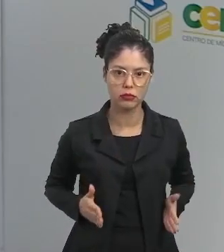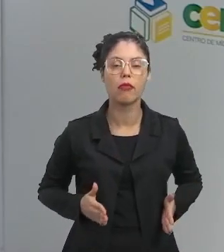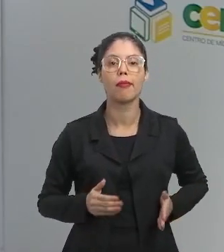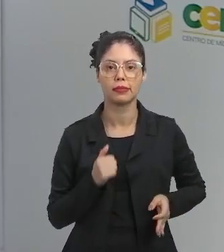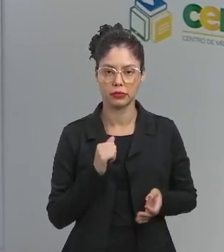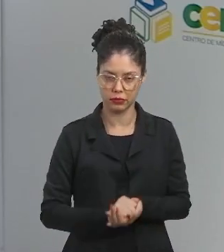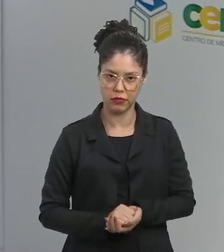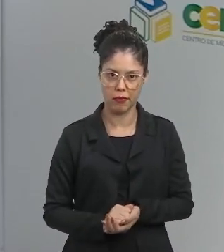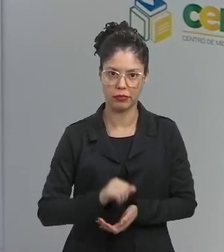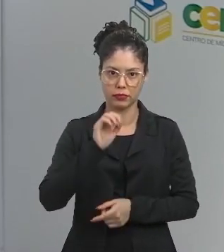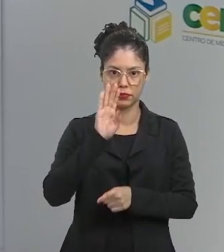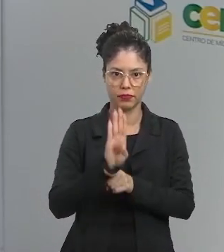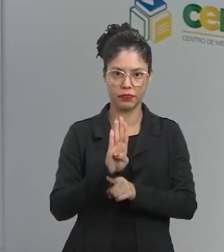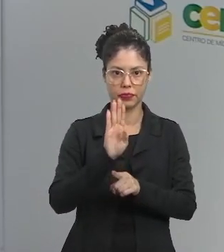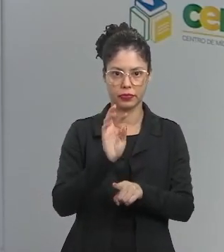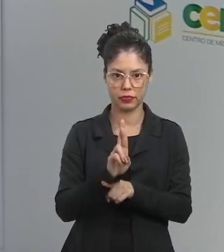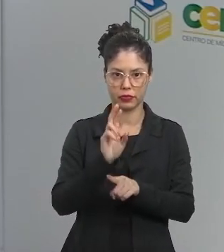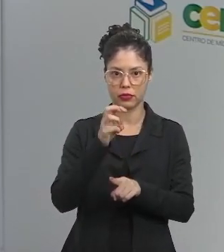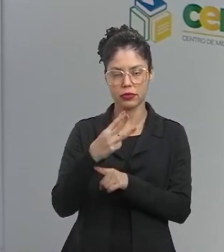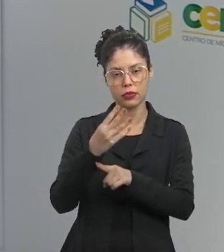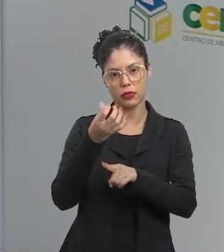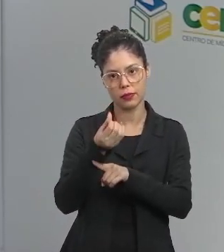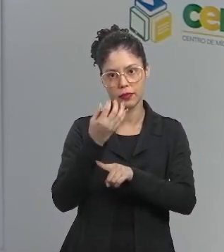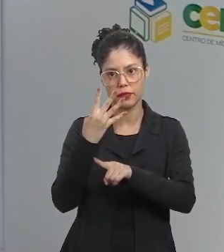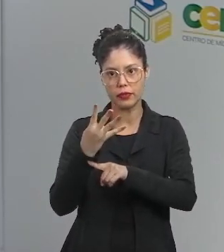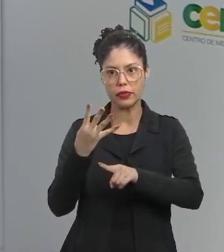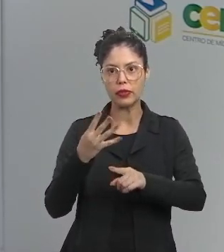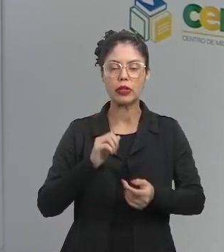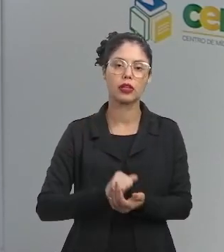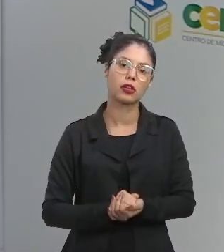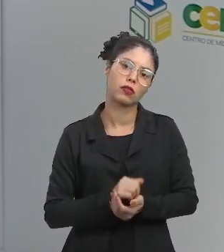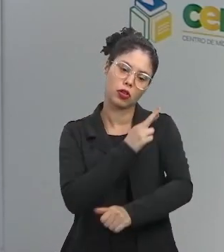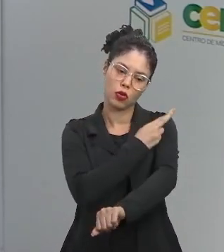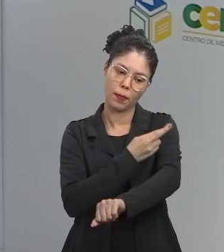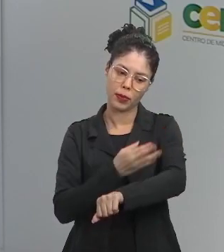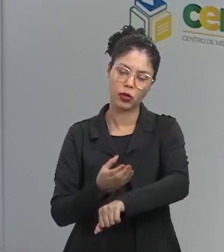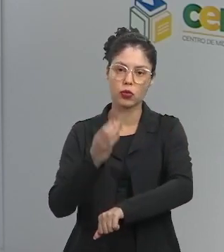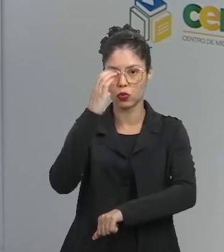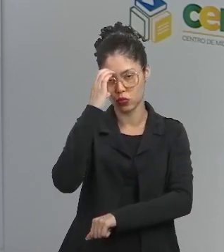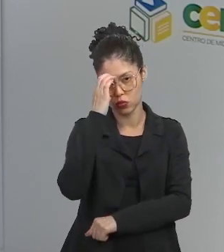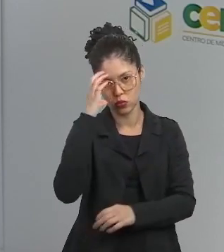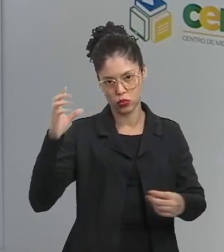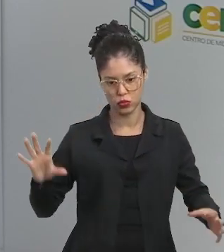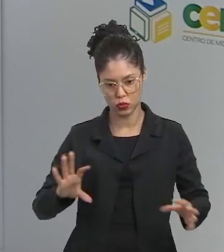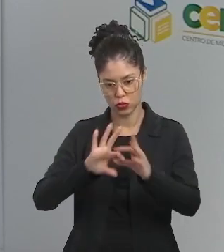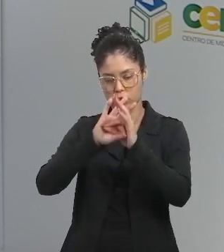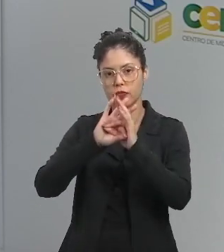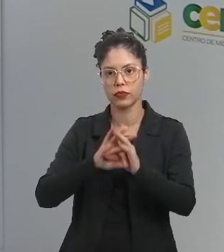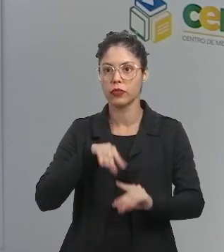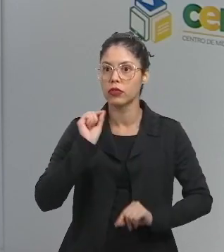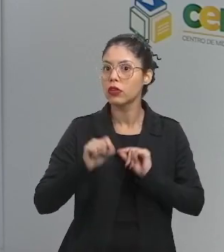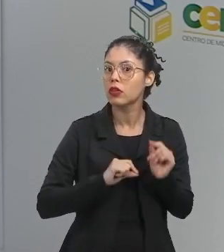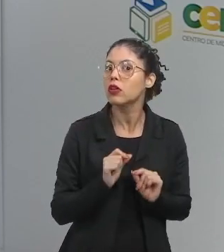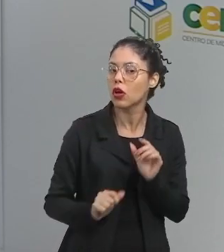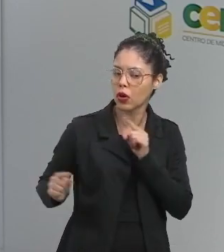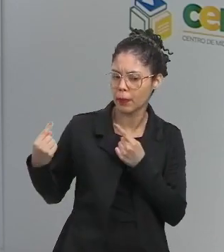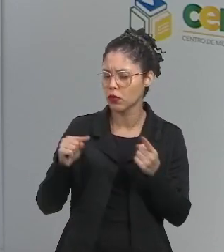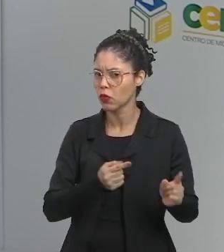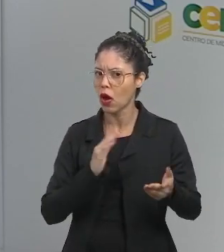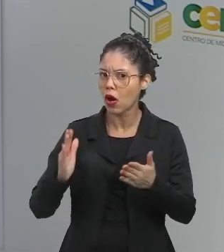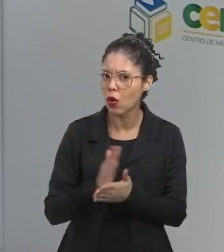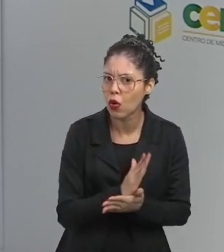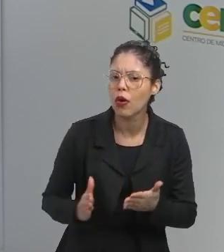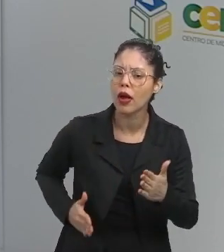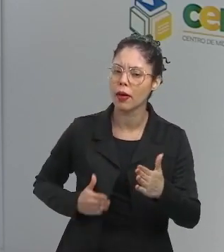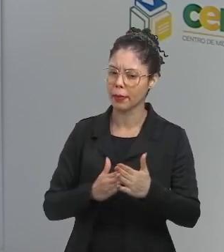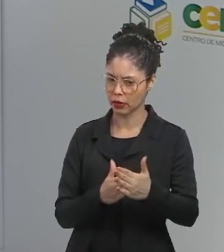a construção da BR-364, ligando o Rio Branco à Cruzeiro do Sul, será que ela provocou algum